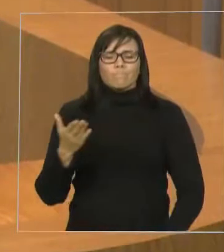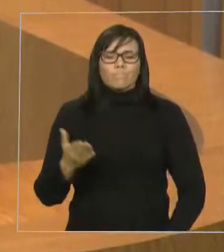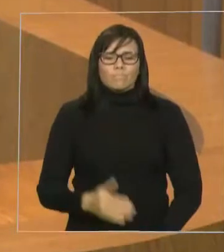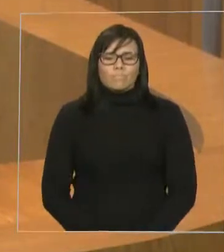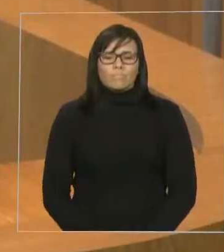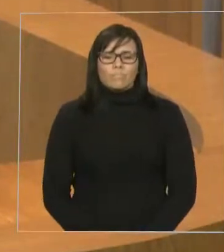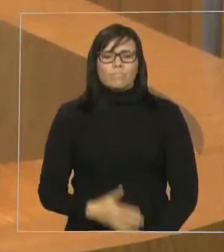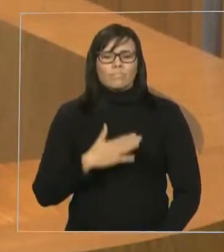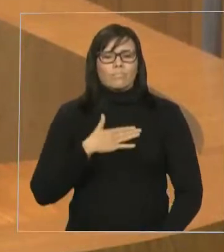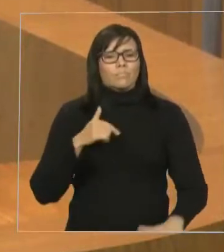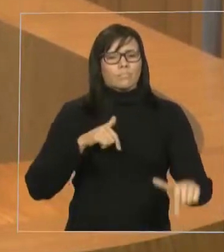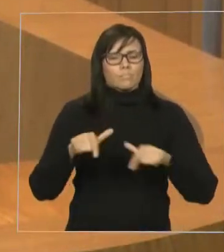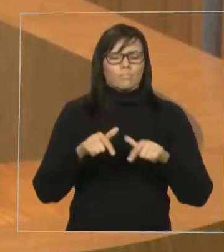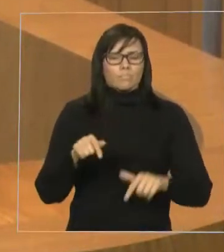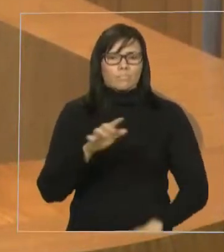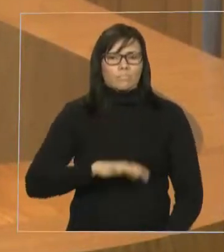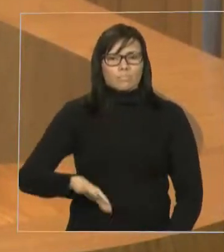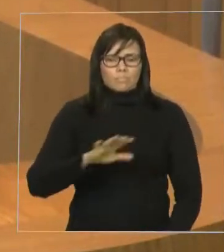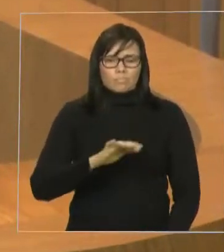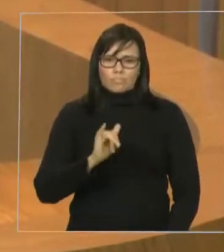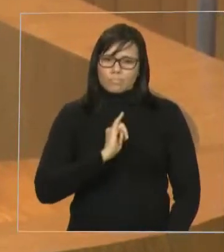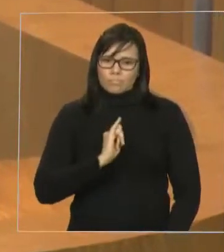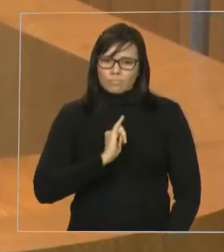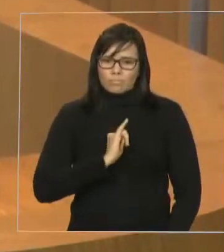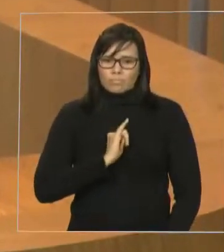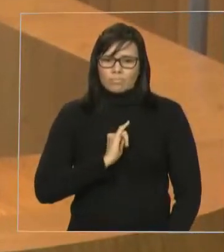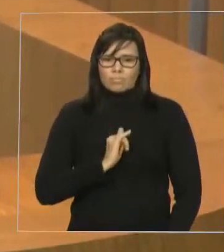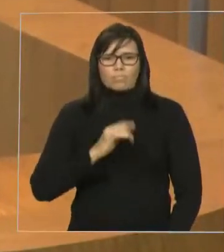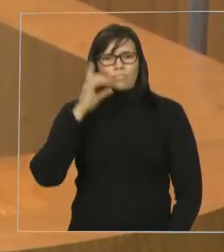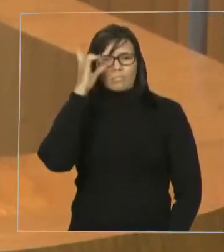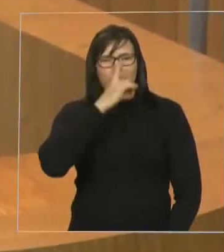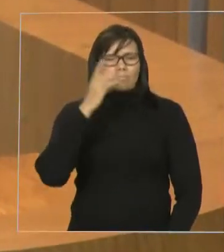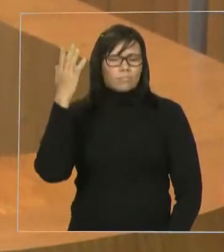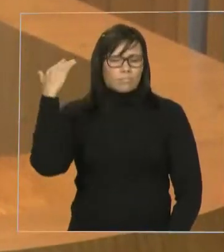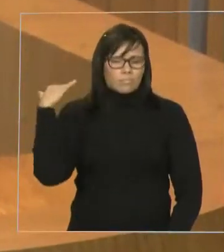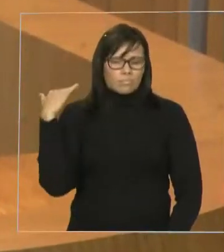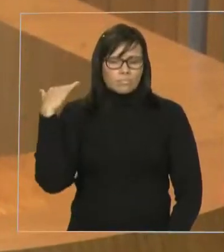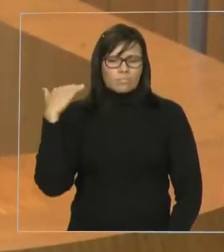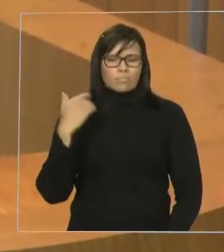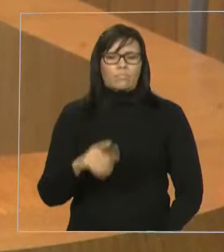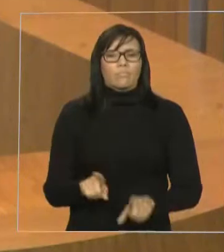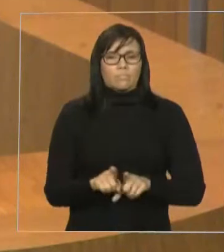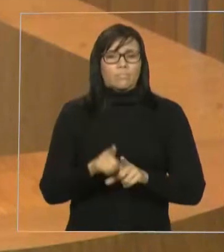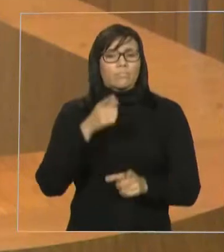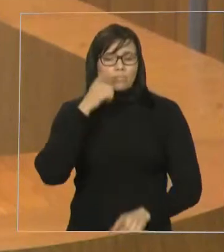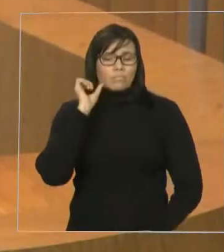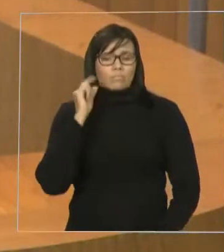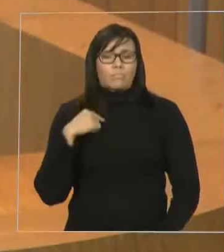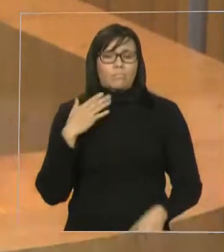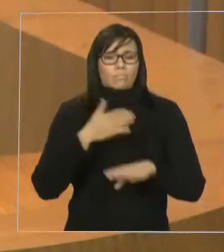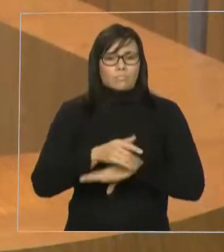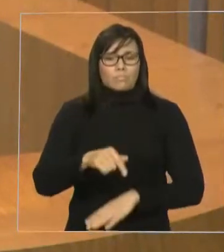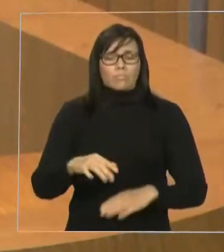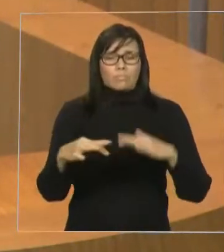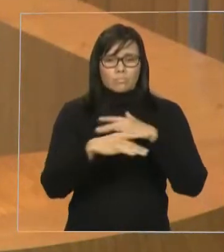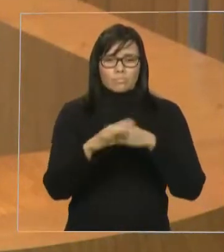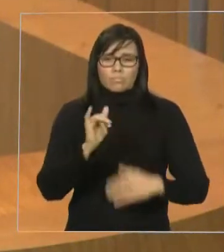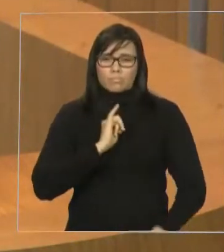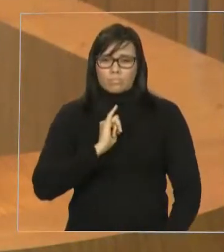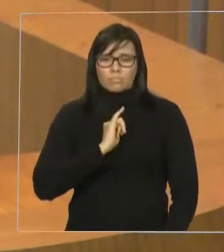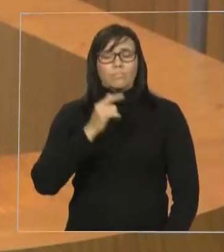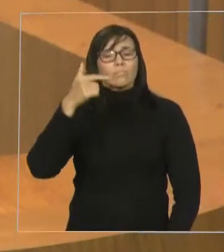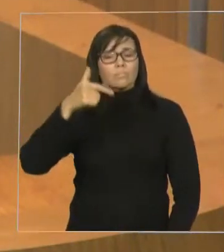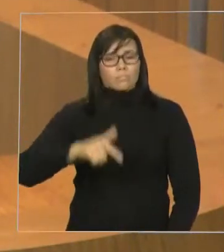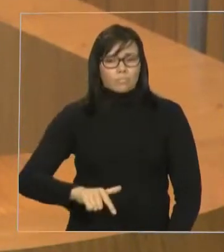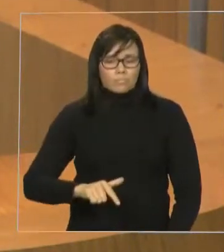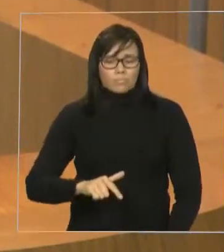nossas ações na região Tocantina, do último domingo até ontem. Estivemos na cidade de Imperatriz, mais uma vez